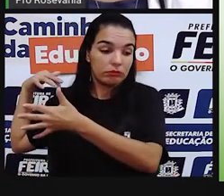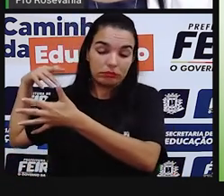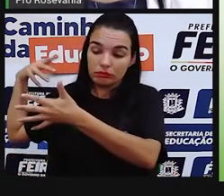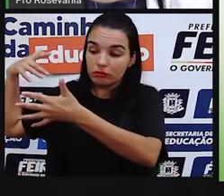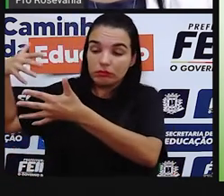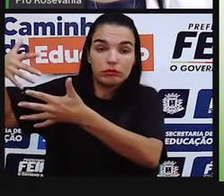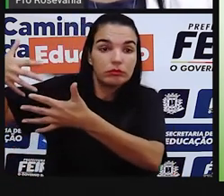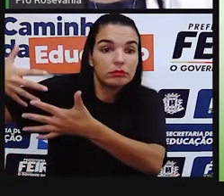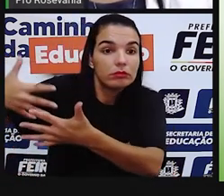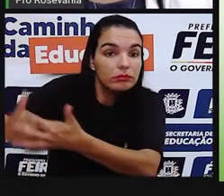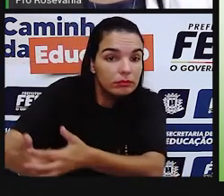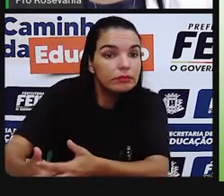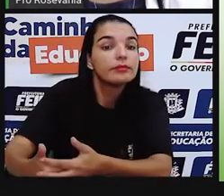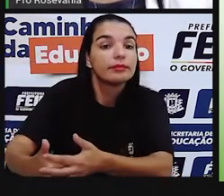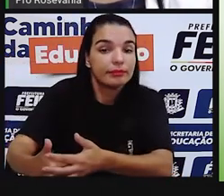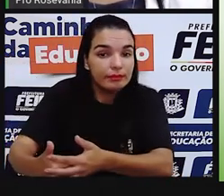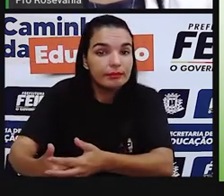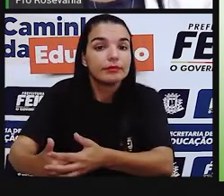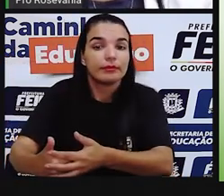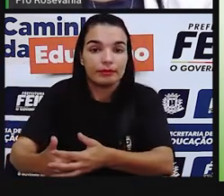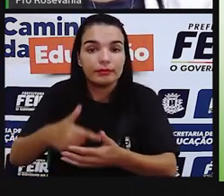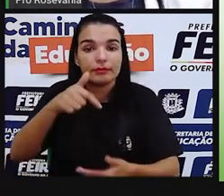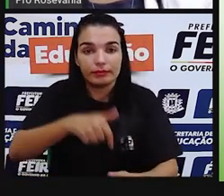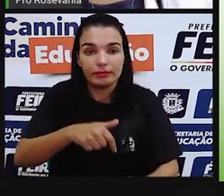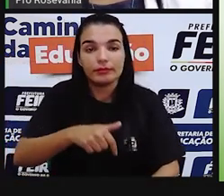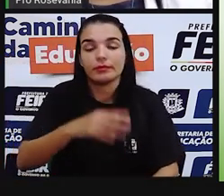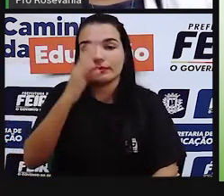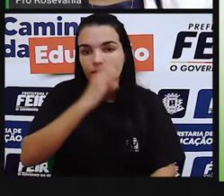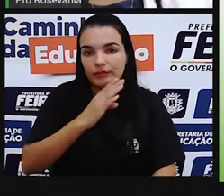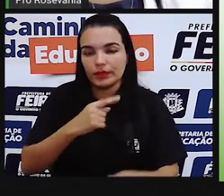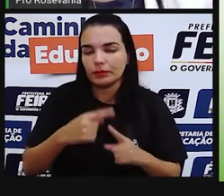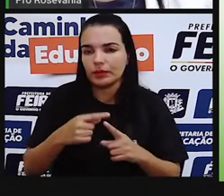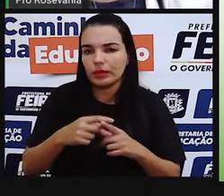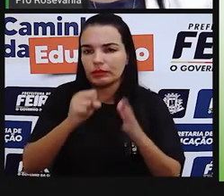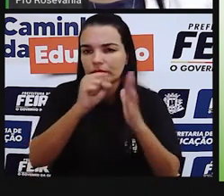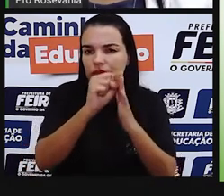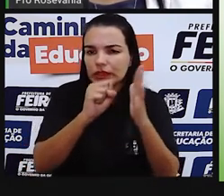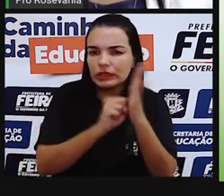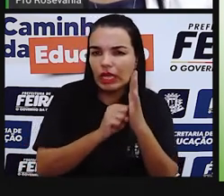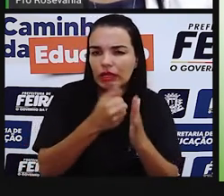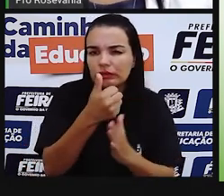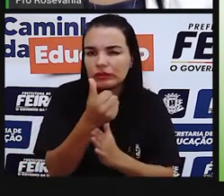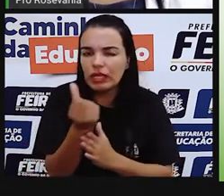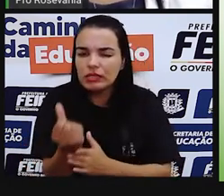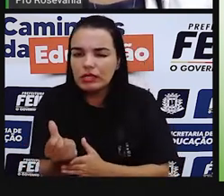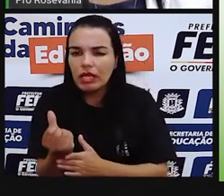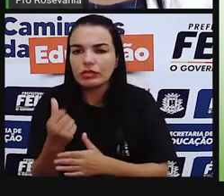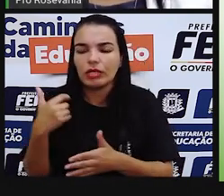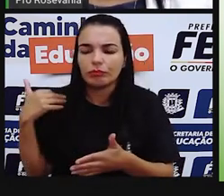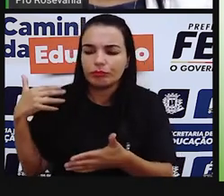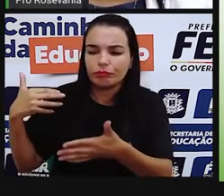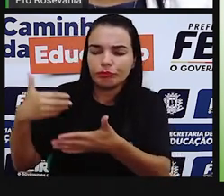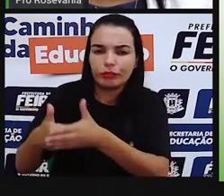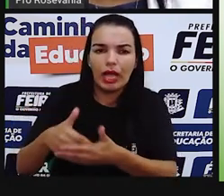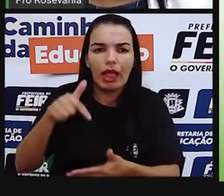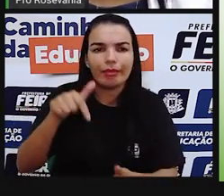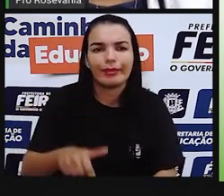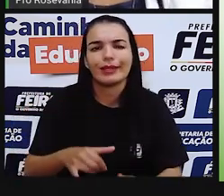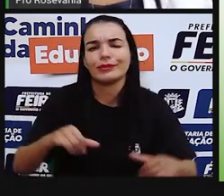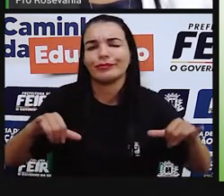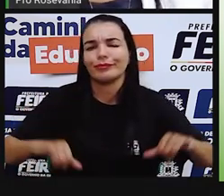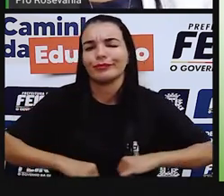antes que chegavam os colonizadores lá, no século XIII. Mas, que vieram ao longo do tempo sofrendo,